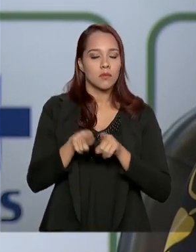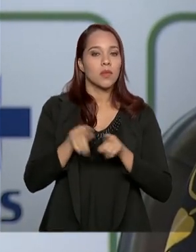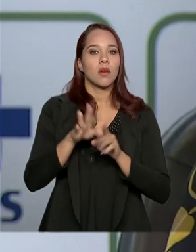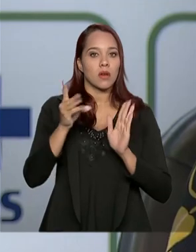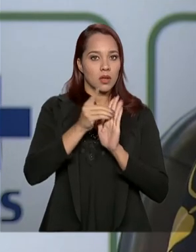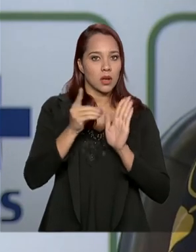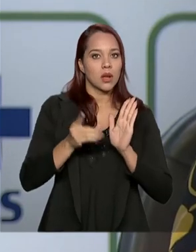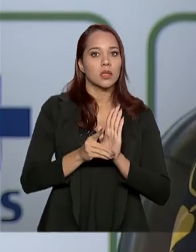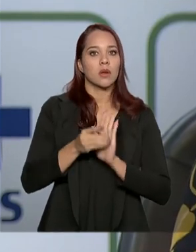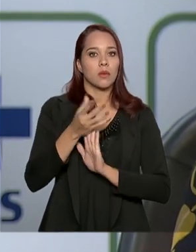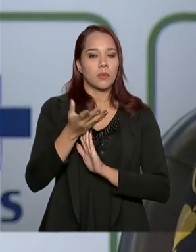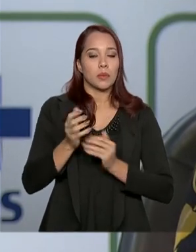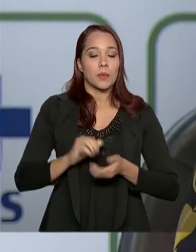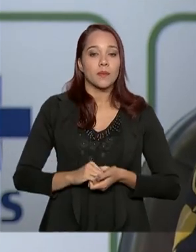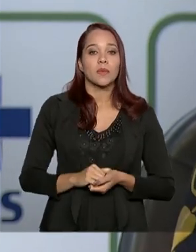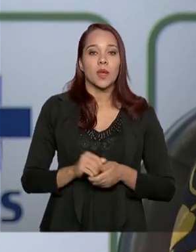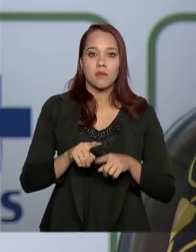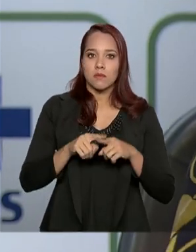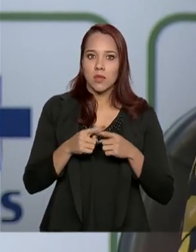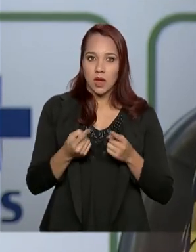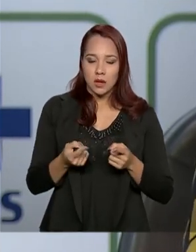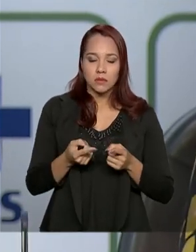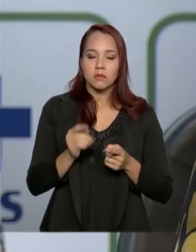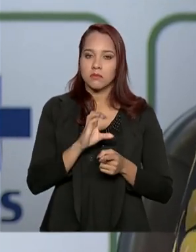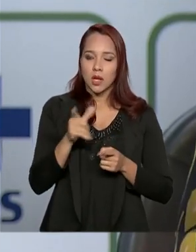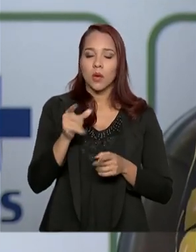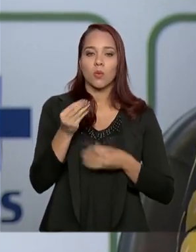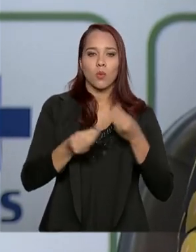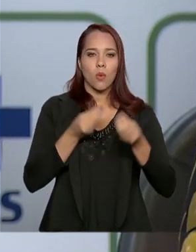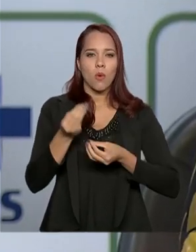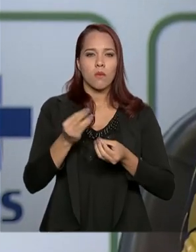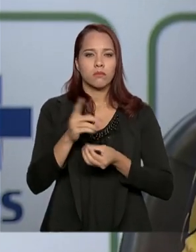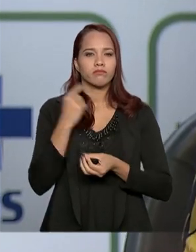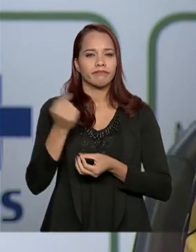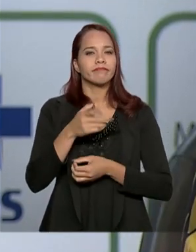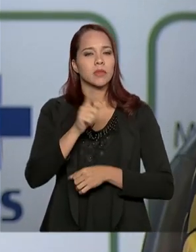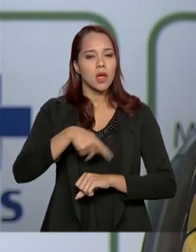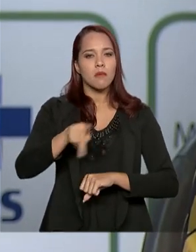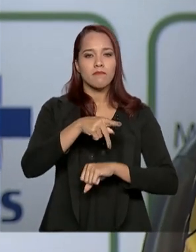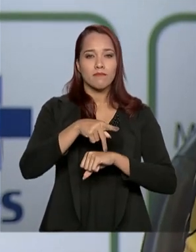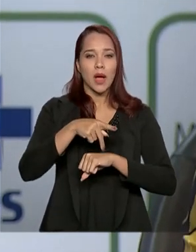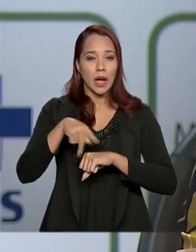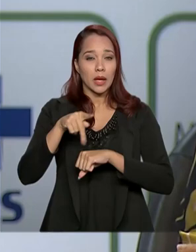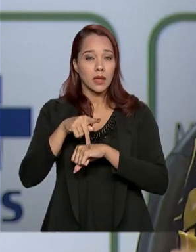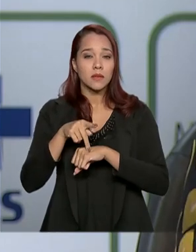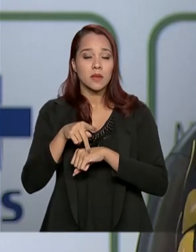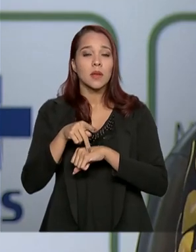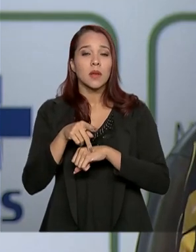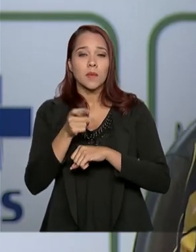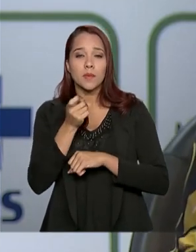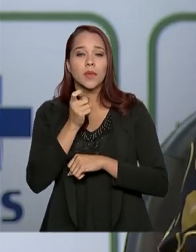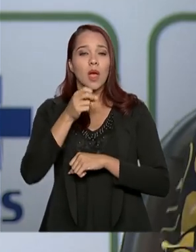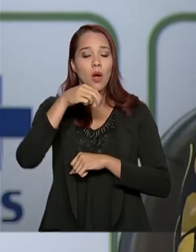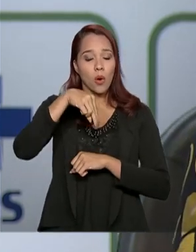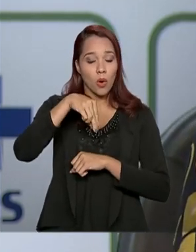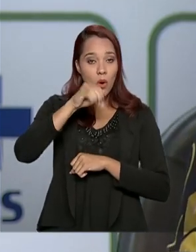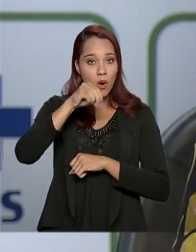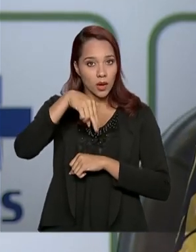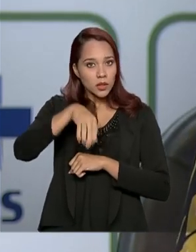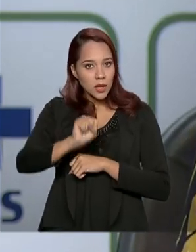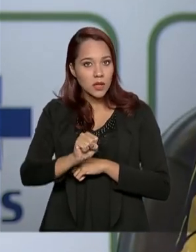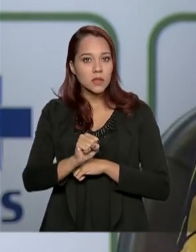com a declaração da OMS. Mas, obviamente, como nós somos países signatários da Organização Mundial da Saúde,